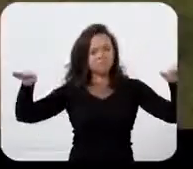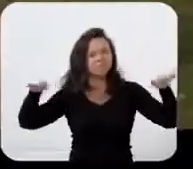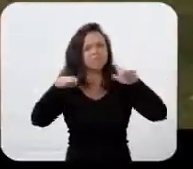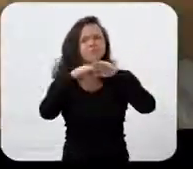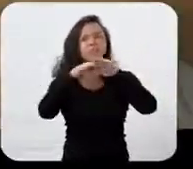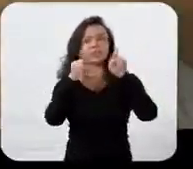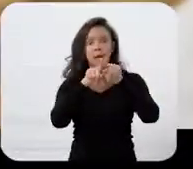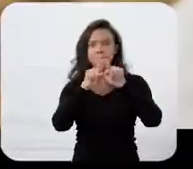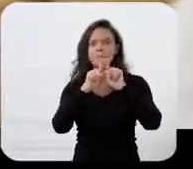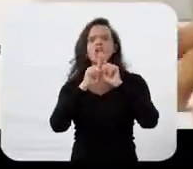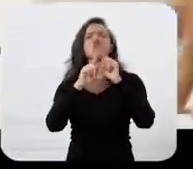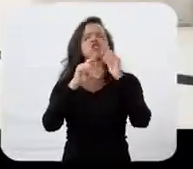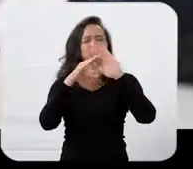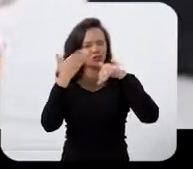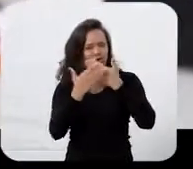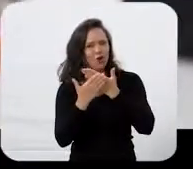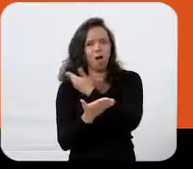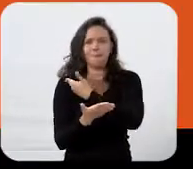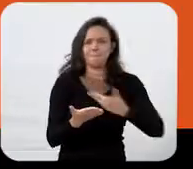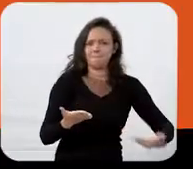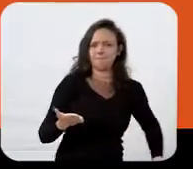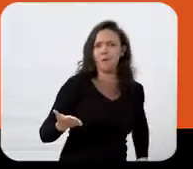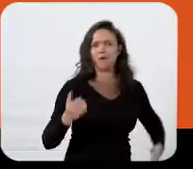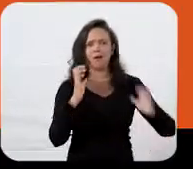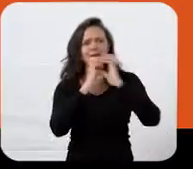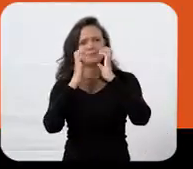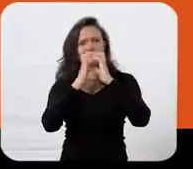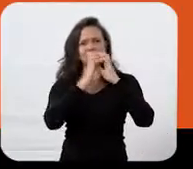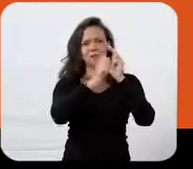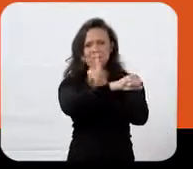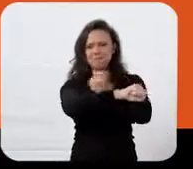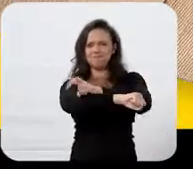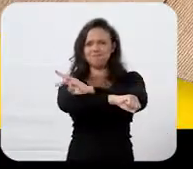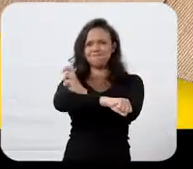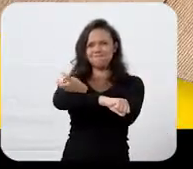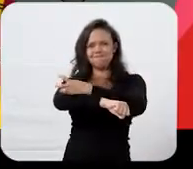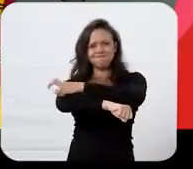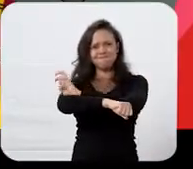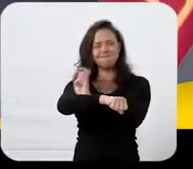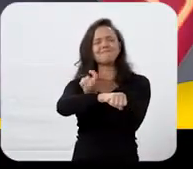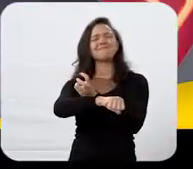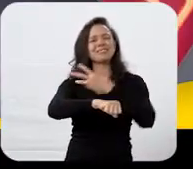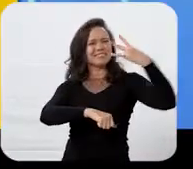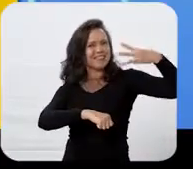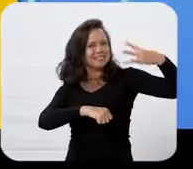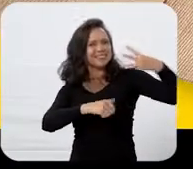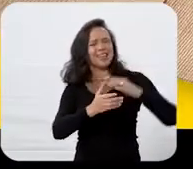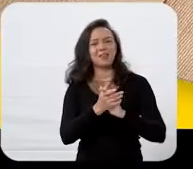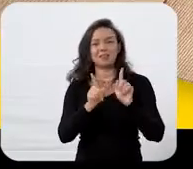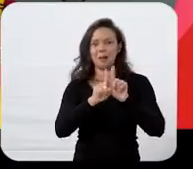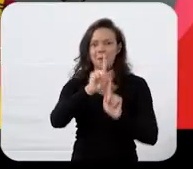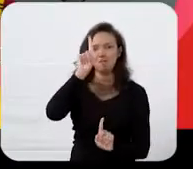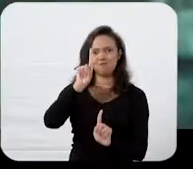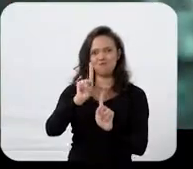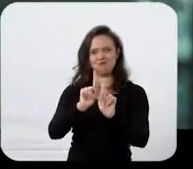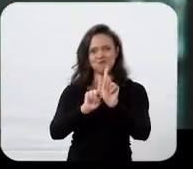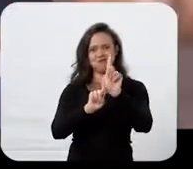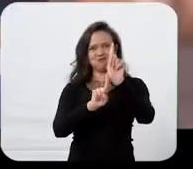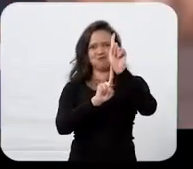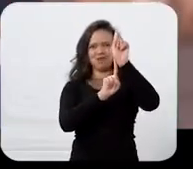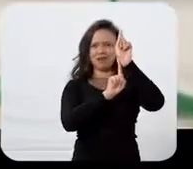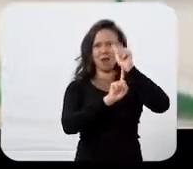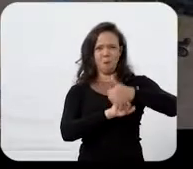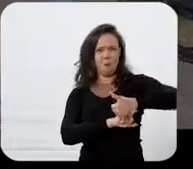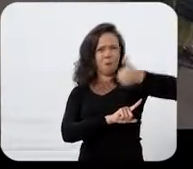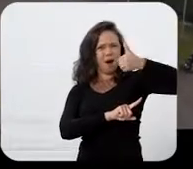Dá pra tudo? Tem escola pública recifense, tricampeã em robótica. E fomos a capital que mais cresceu no IDEB. Boa não,